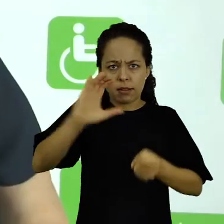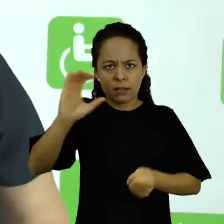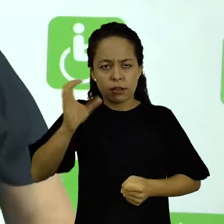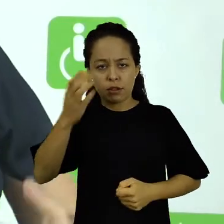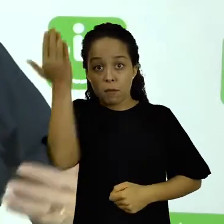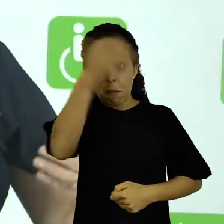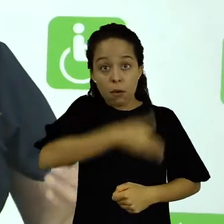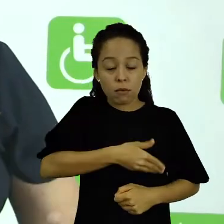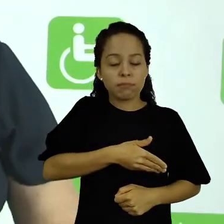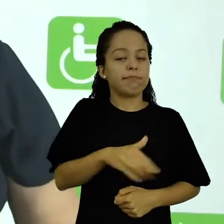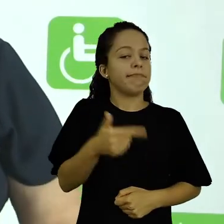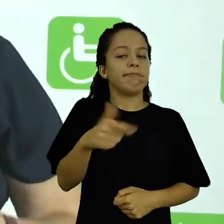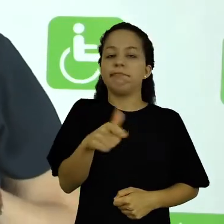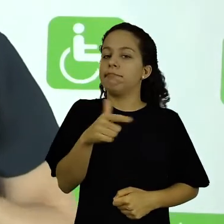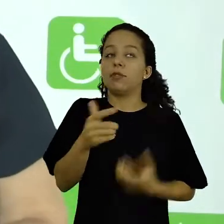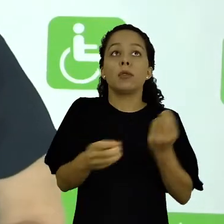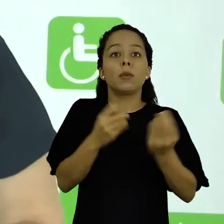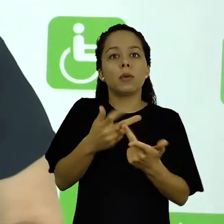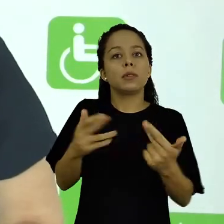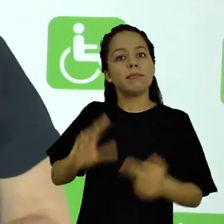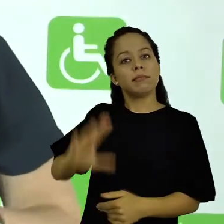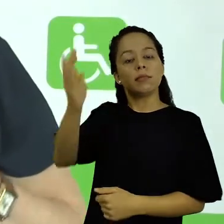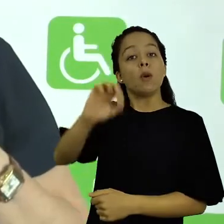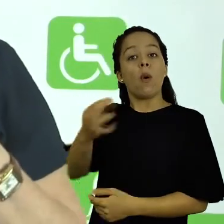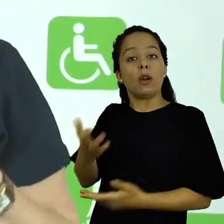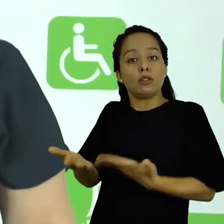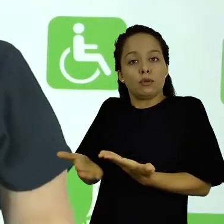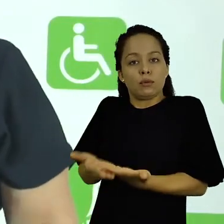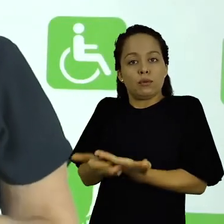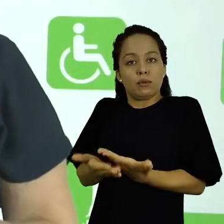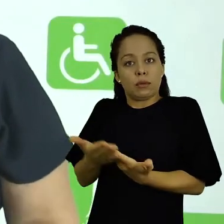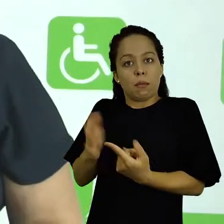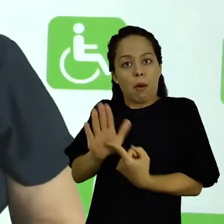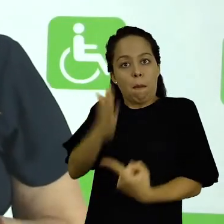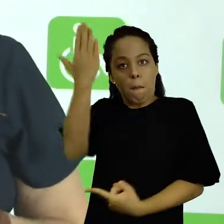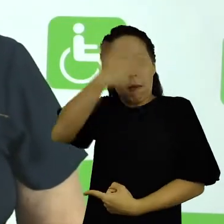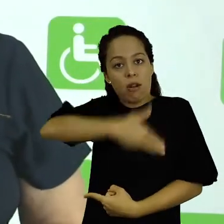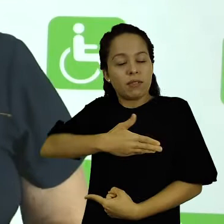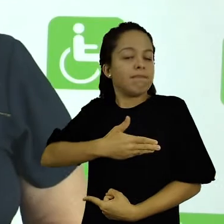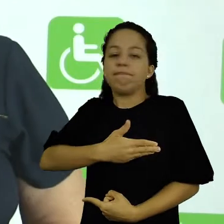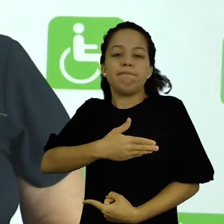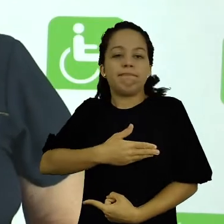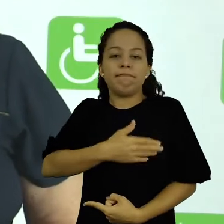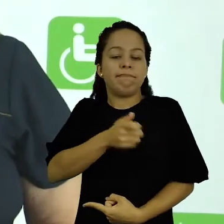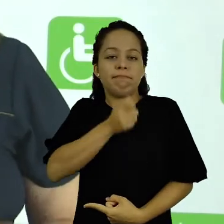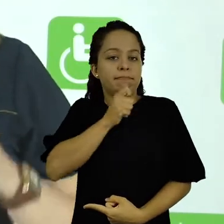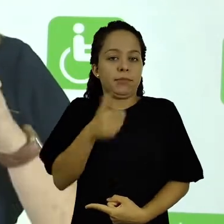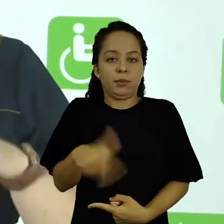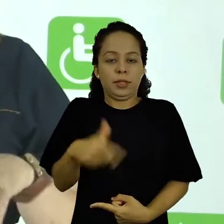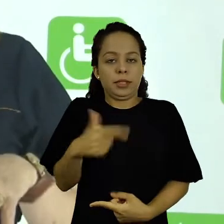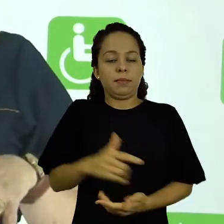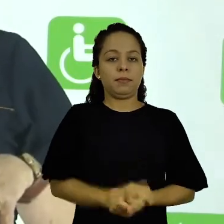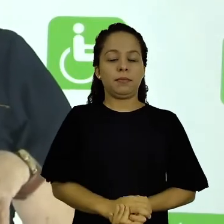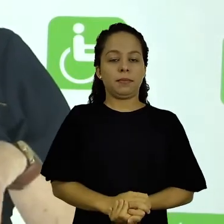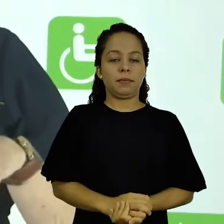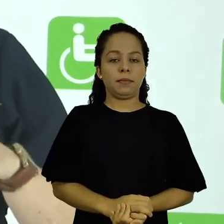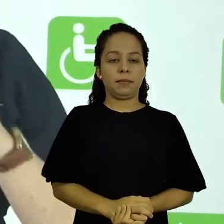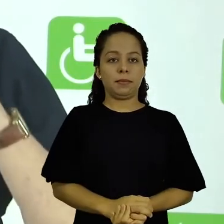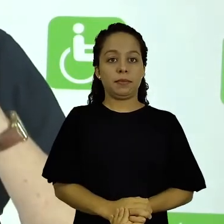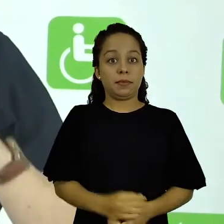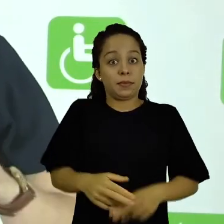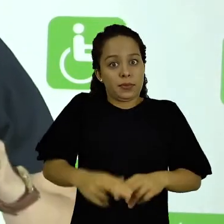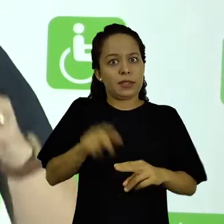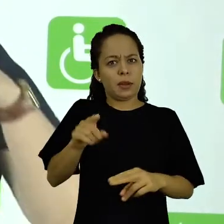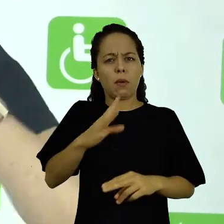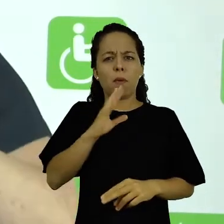científico, essa comprovação, em fatos e nem em estudo que comprove a sua veracidade. Para que você observe esse